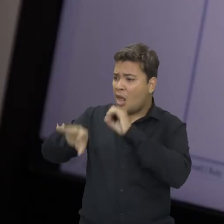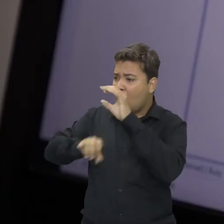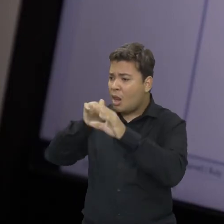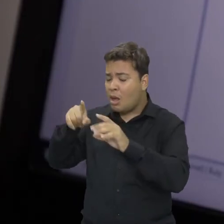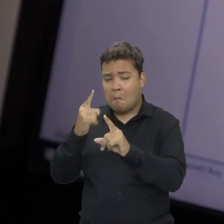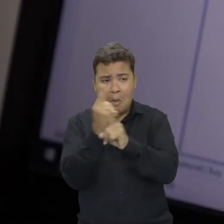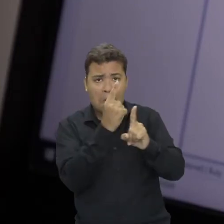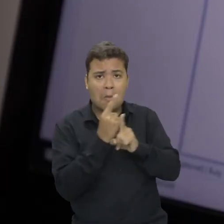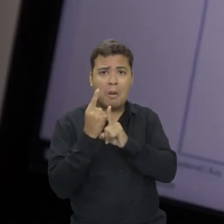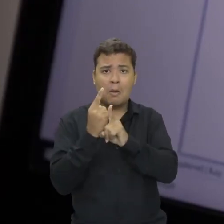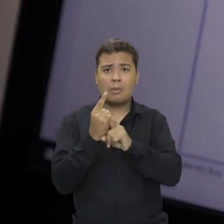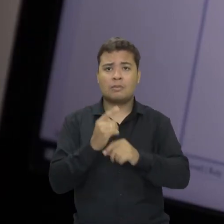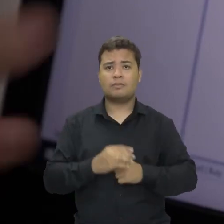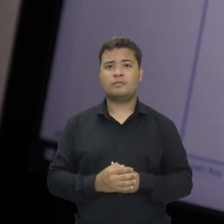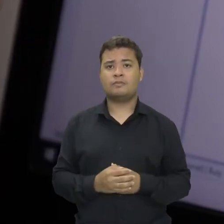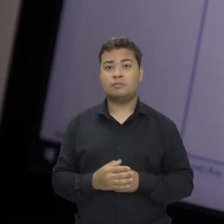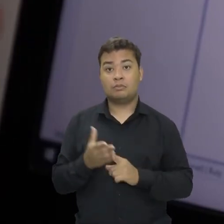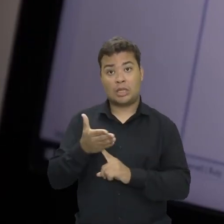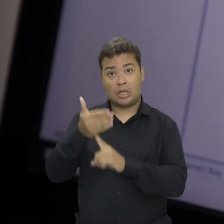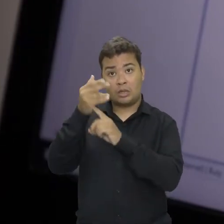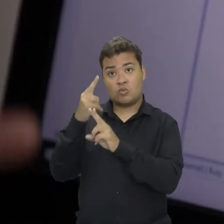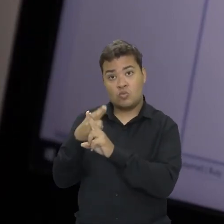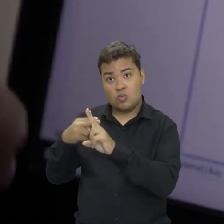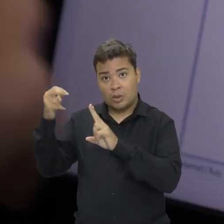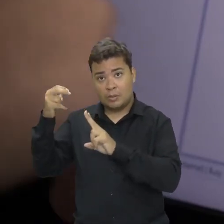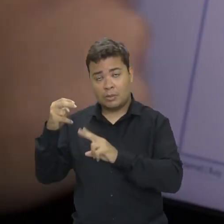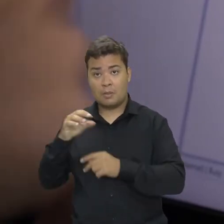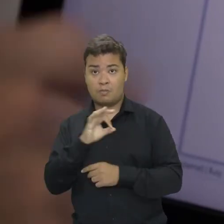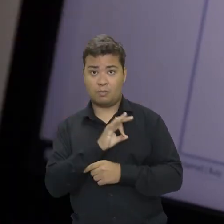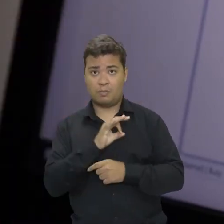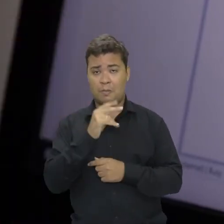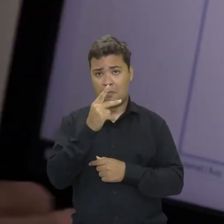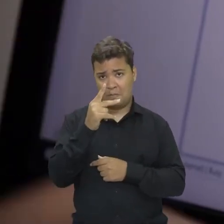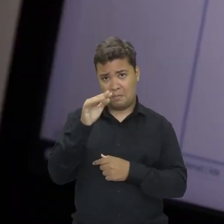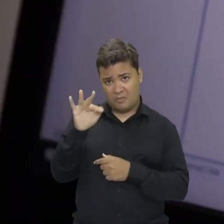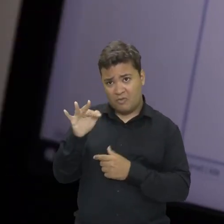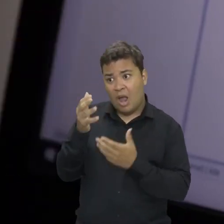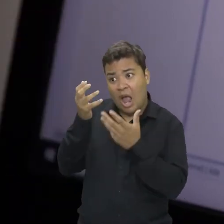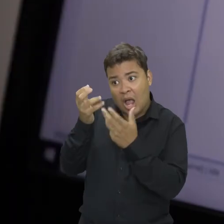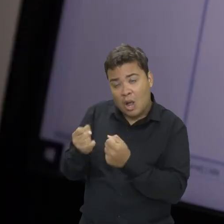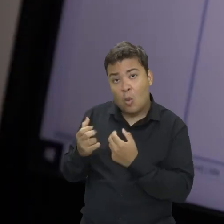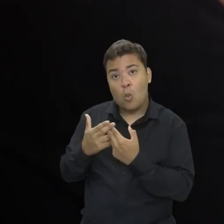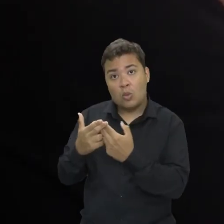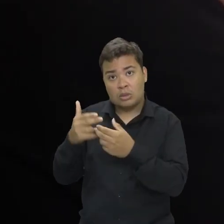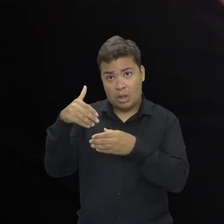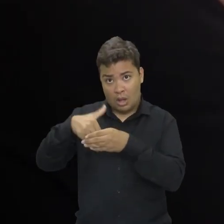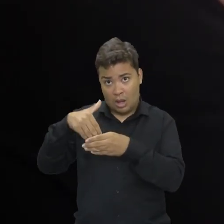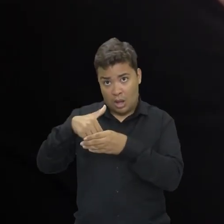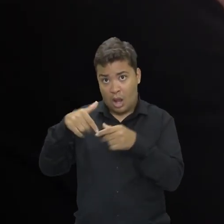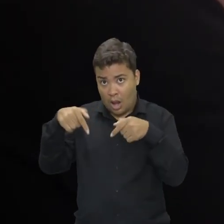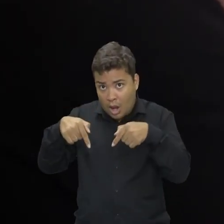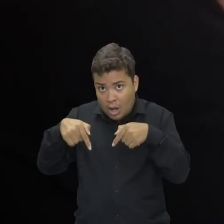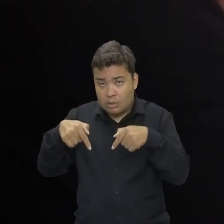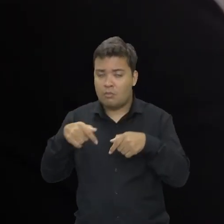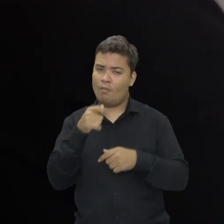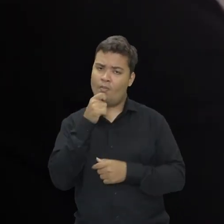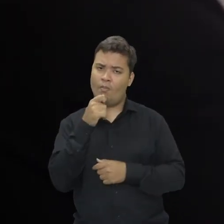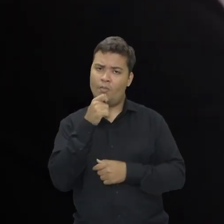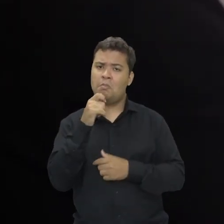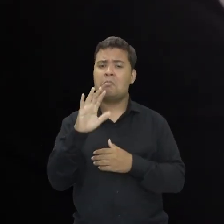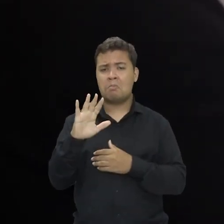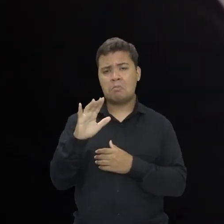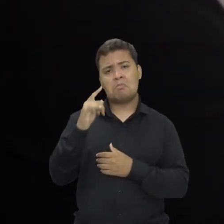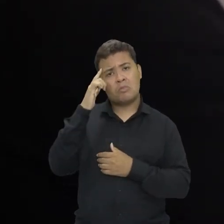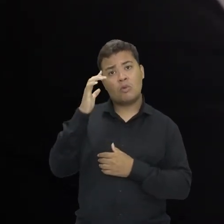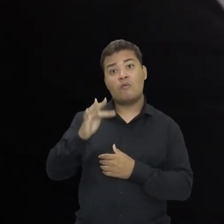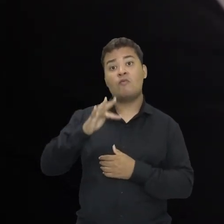A tecnologia desenvolvida na UNB não foi adotada pela Polícia Federal para as eleições deste ano. Mas a ideia é que parcerias